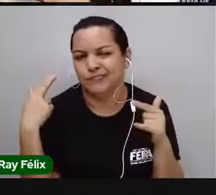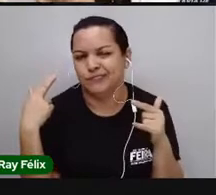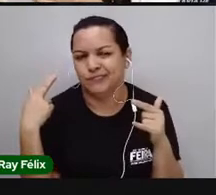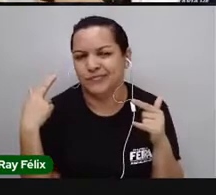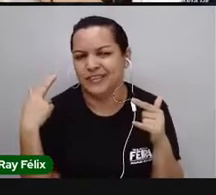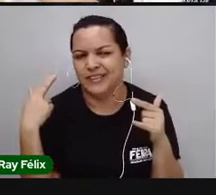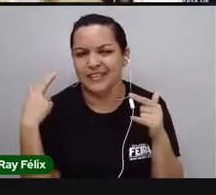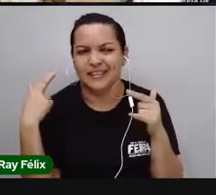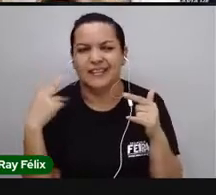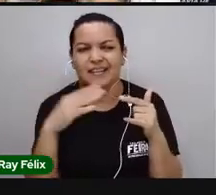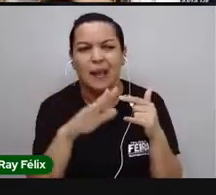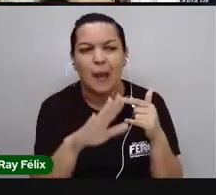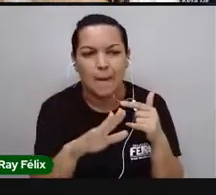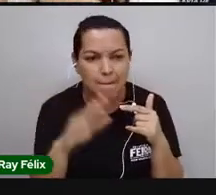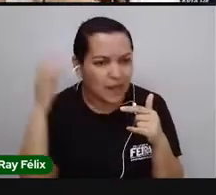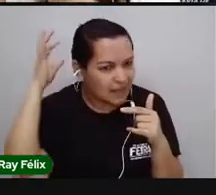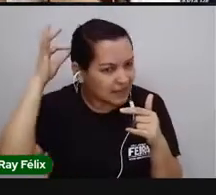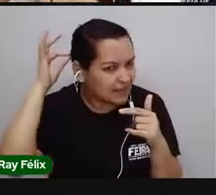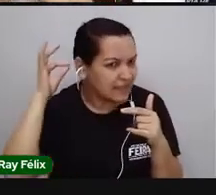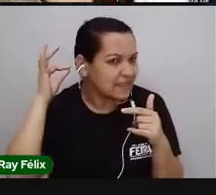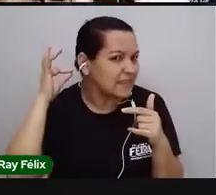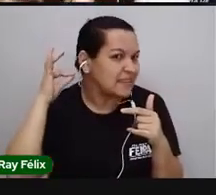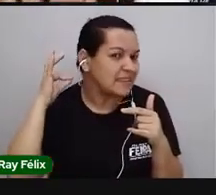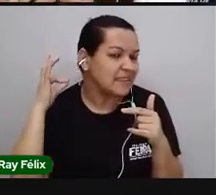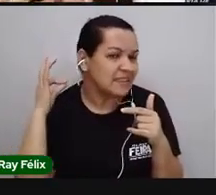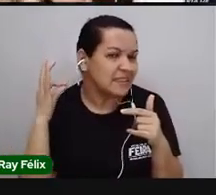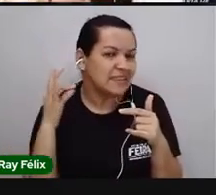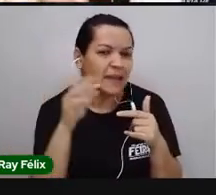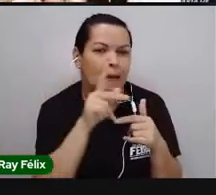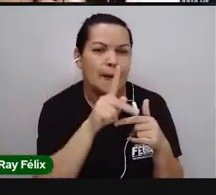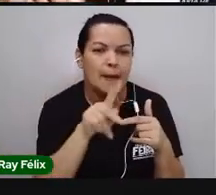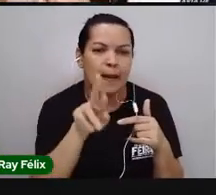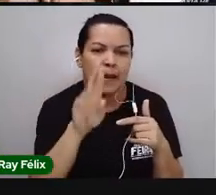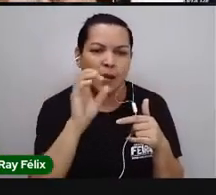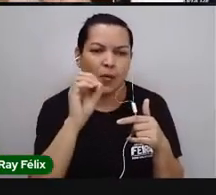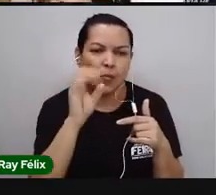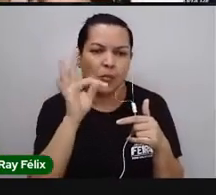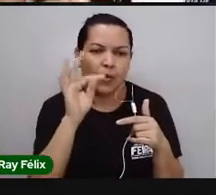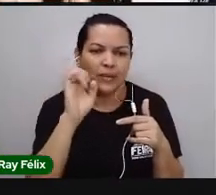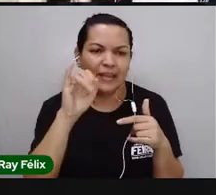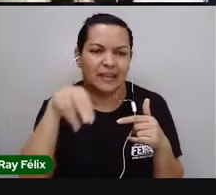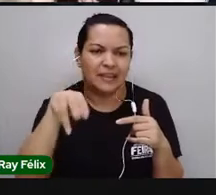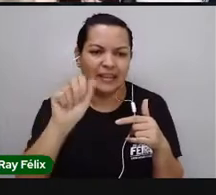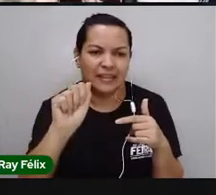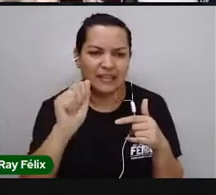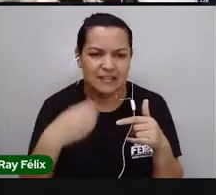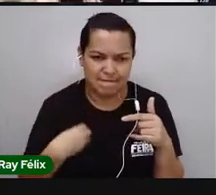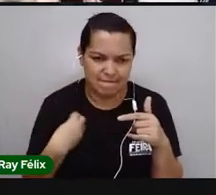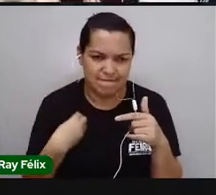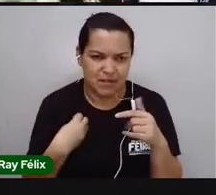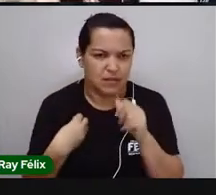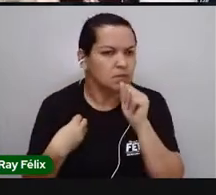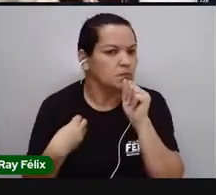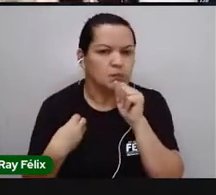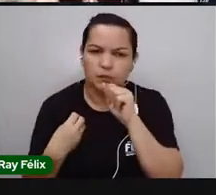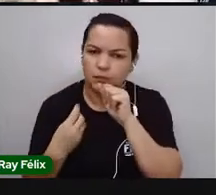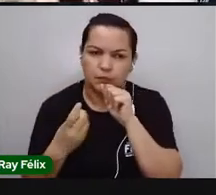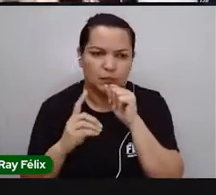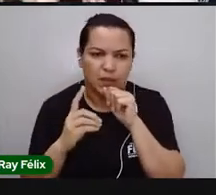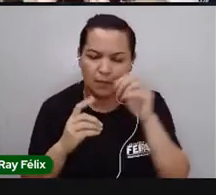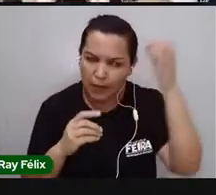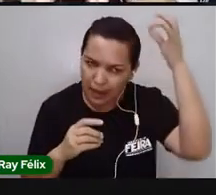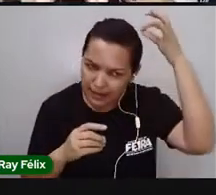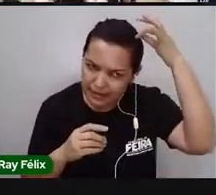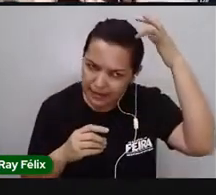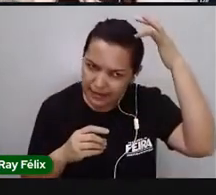cabelo, do que nós chamamos de cabelo, ela é formada de proteínas, de estruturas que não são vivas. Mas o nosso couro cabeludo